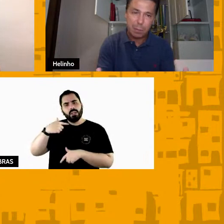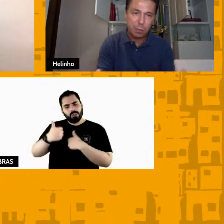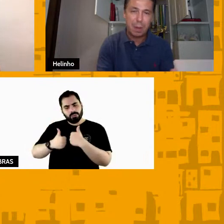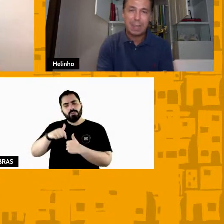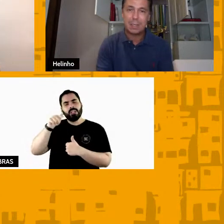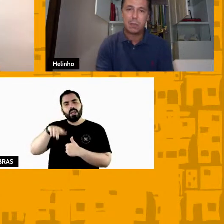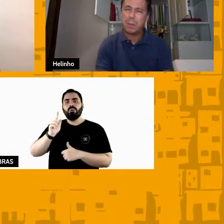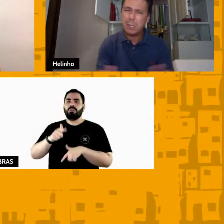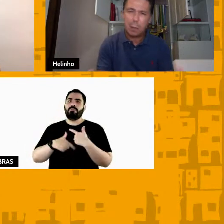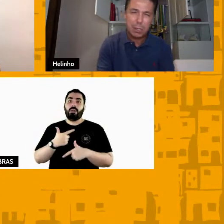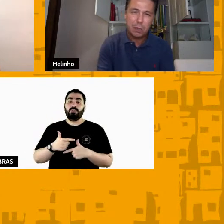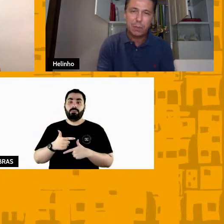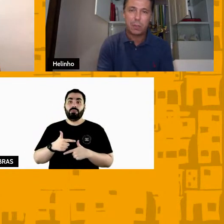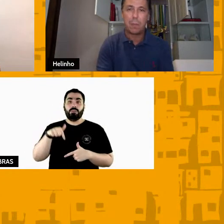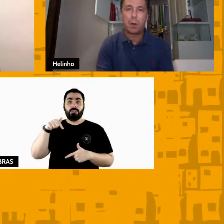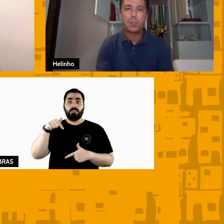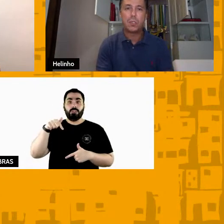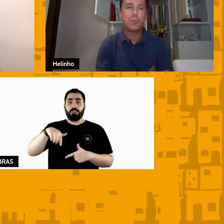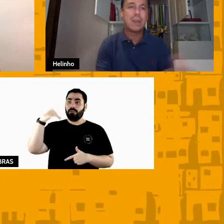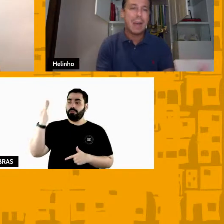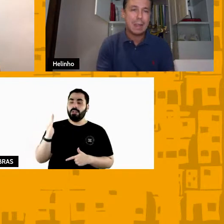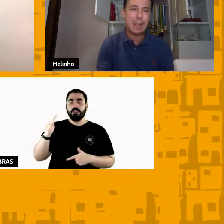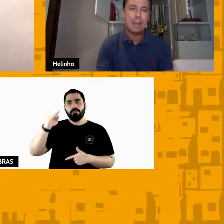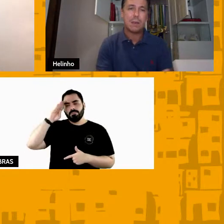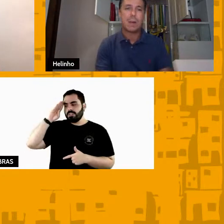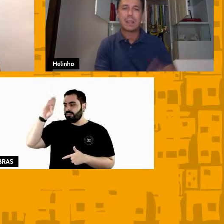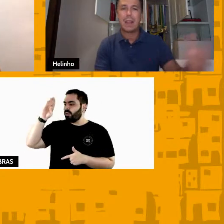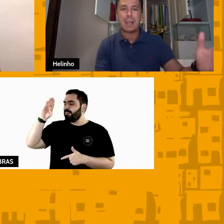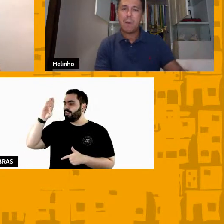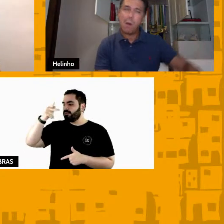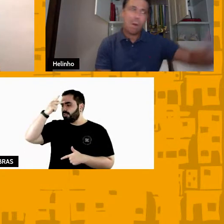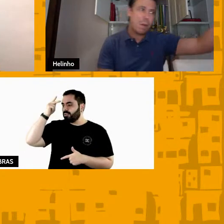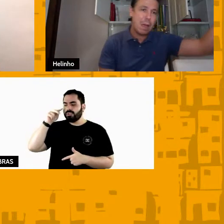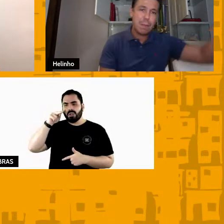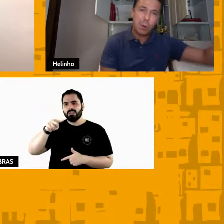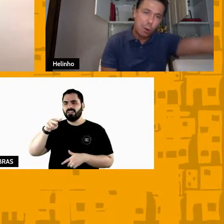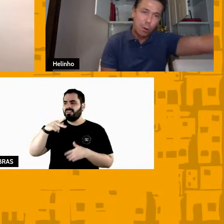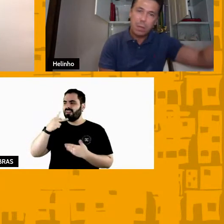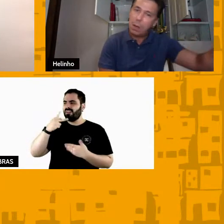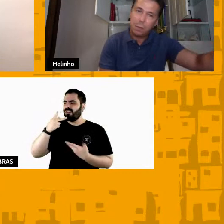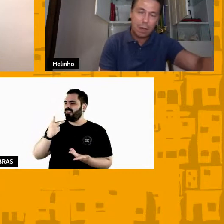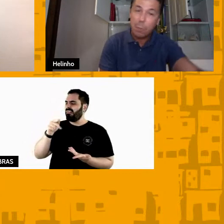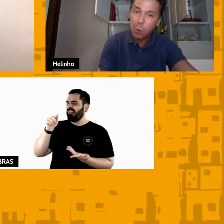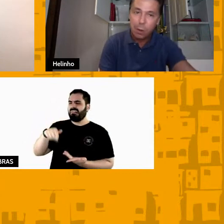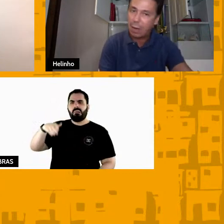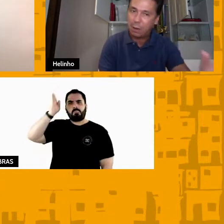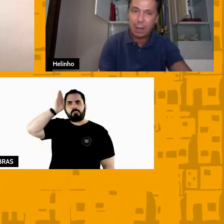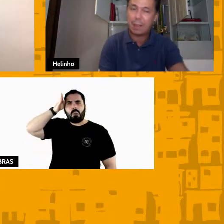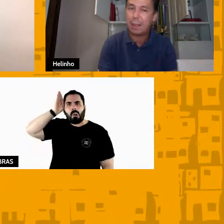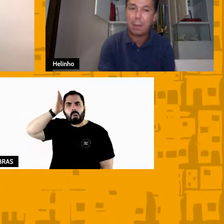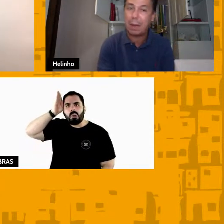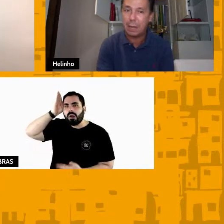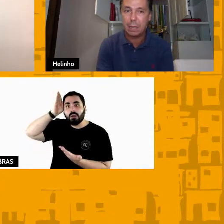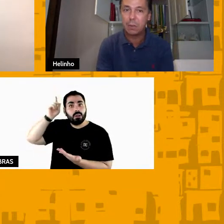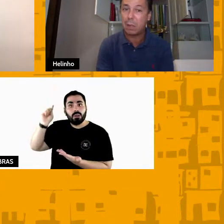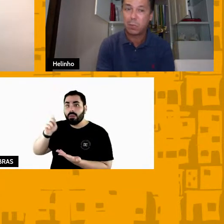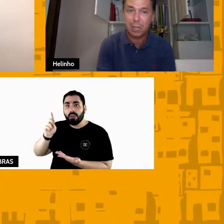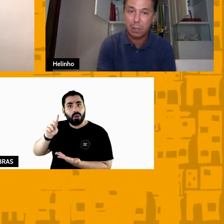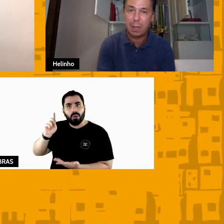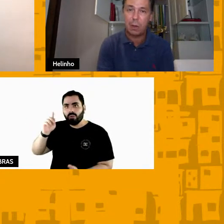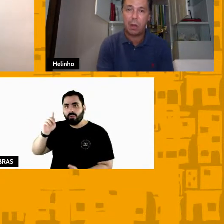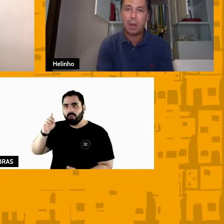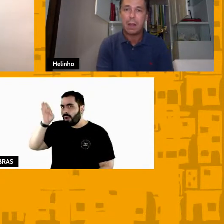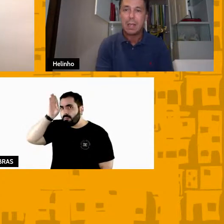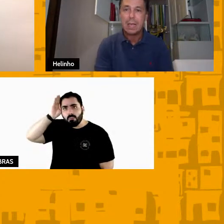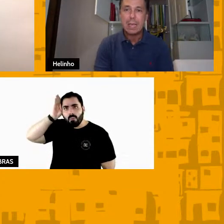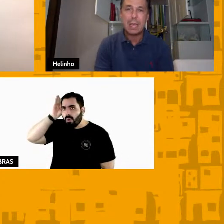o hábito no Brasil principalmente no futebol de julgar o atleta é burro não é burro o cara está trabalhando está